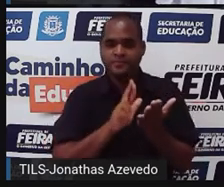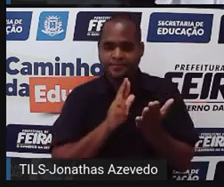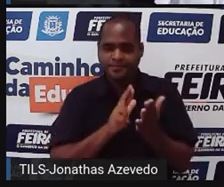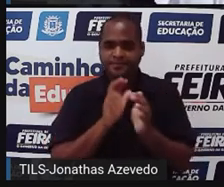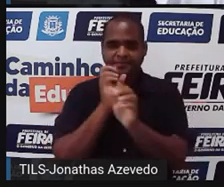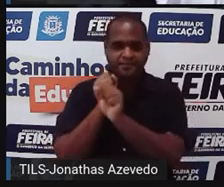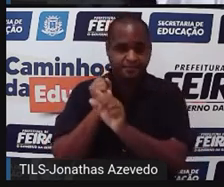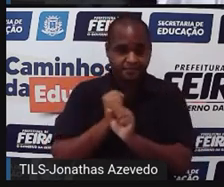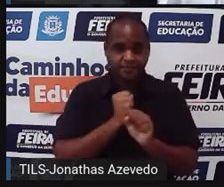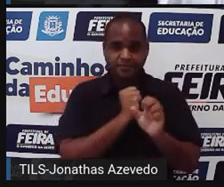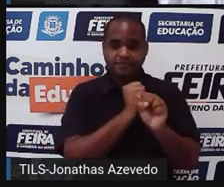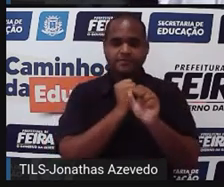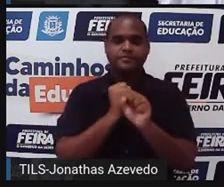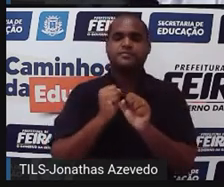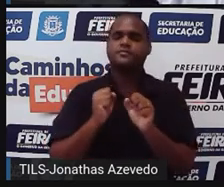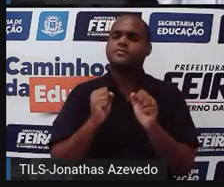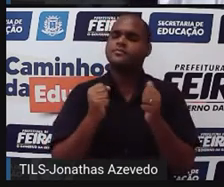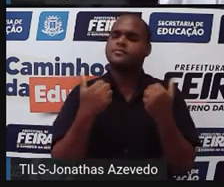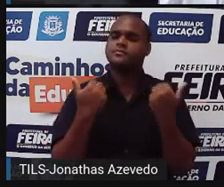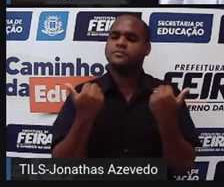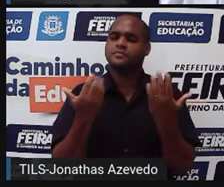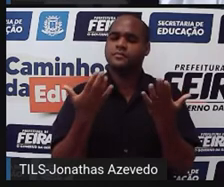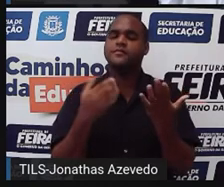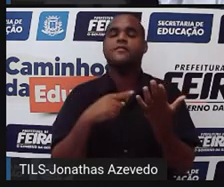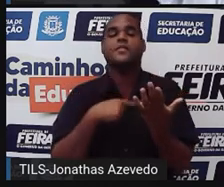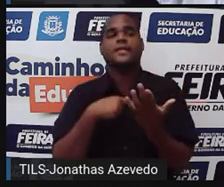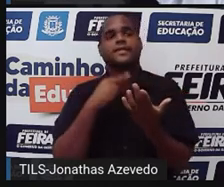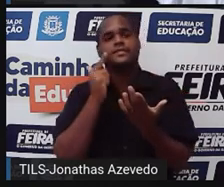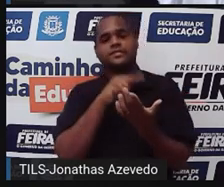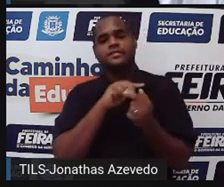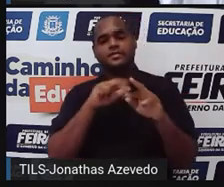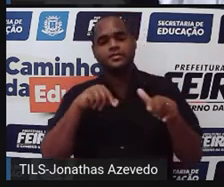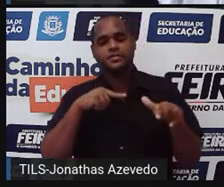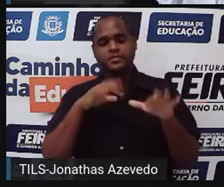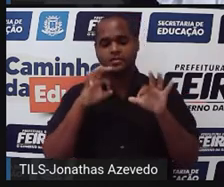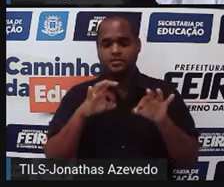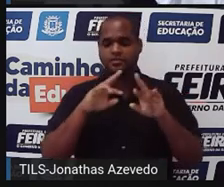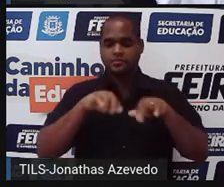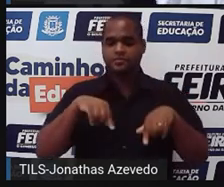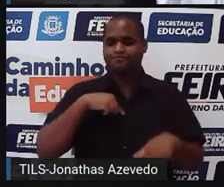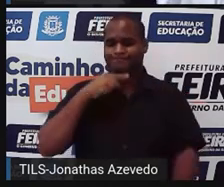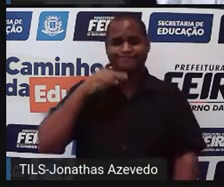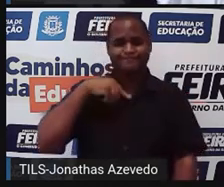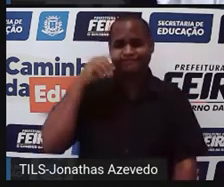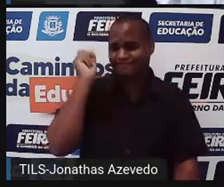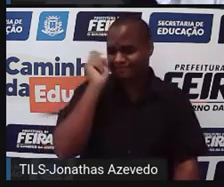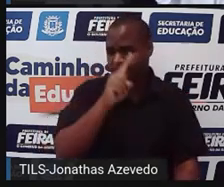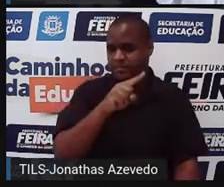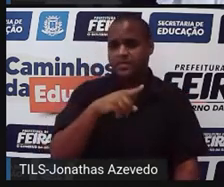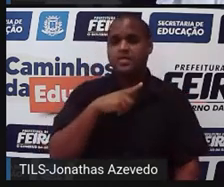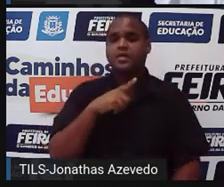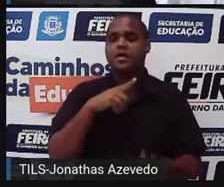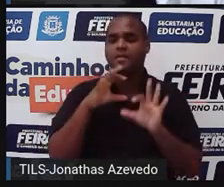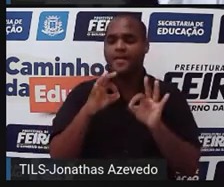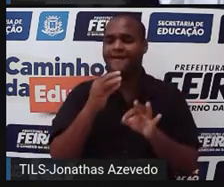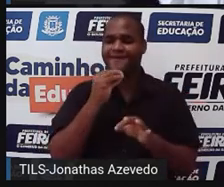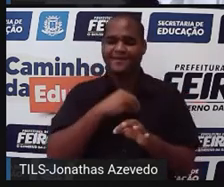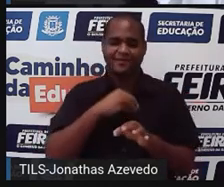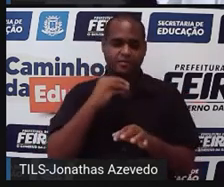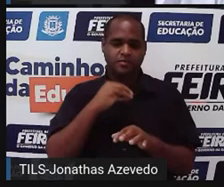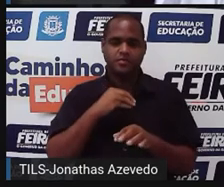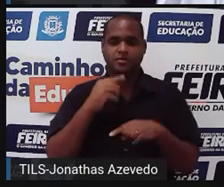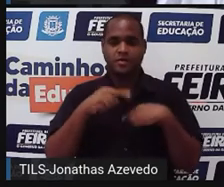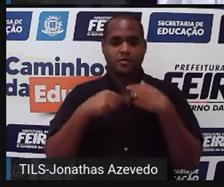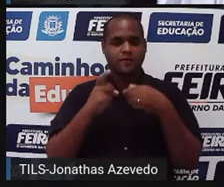cálculos, tá bom? E caso a gente execute o plano e não dê certo, o plano falhou, a gente